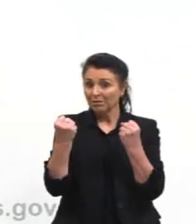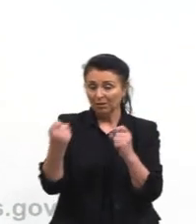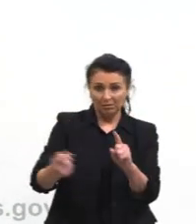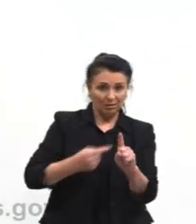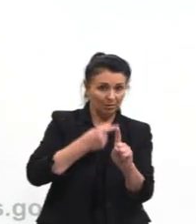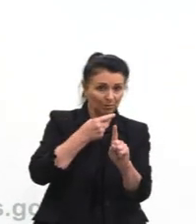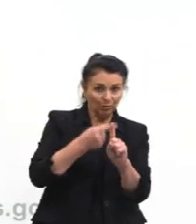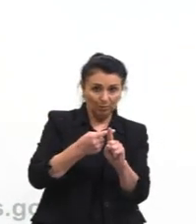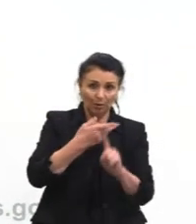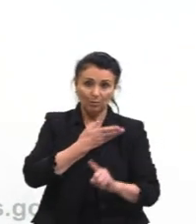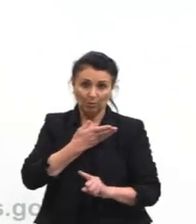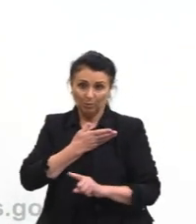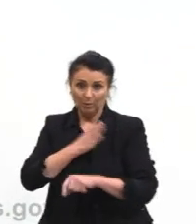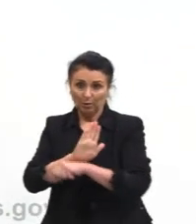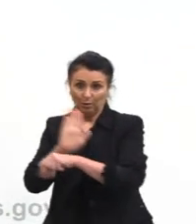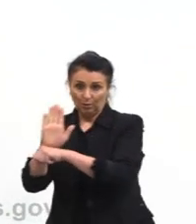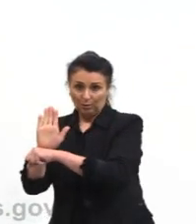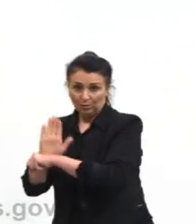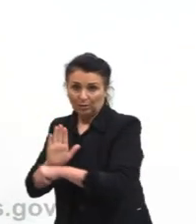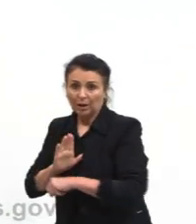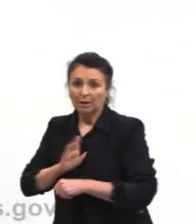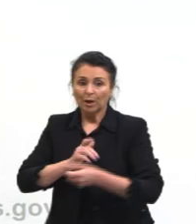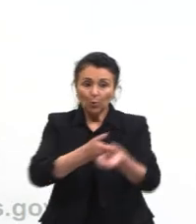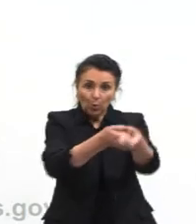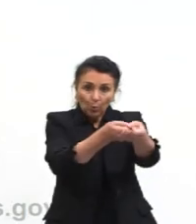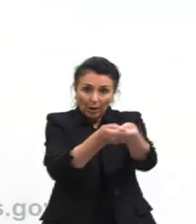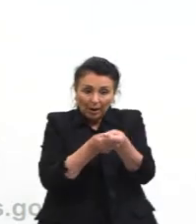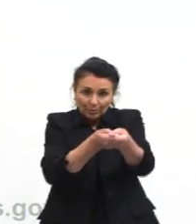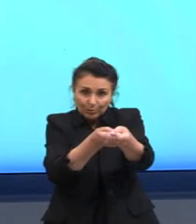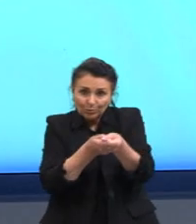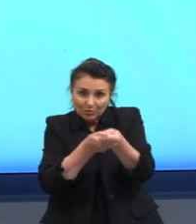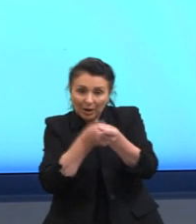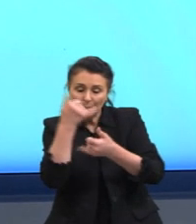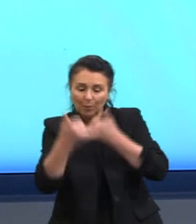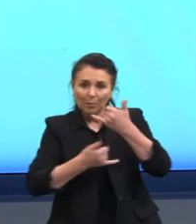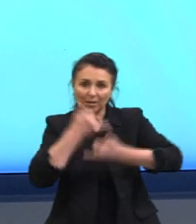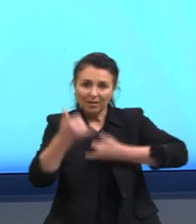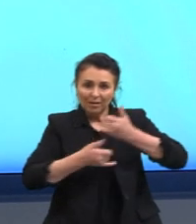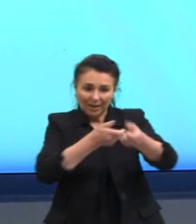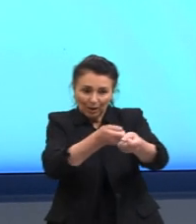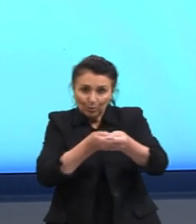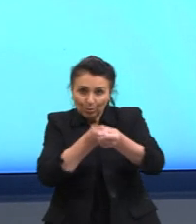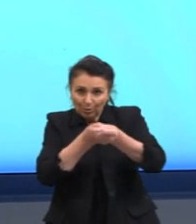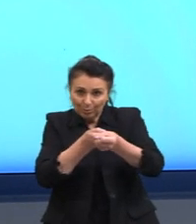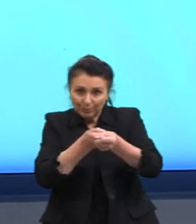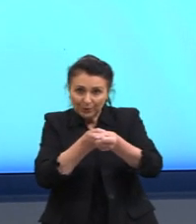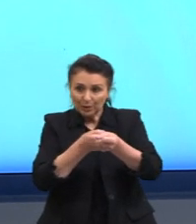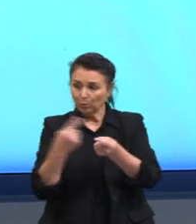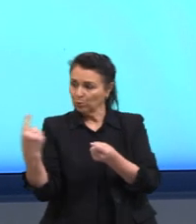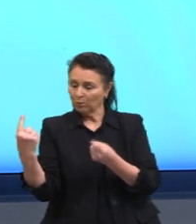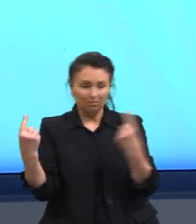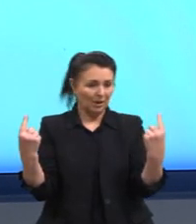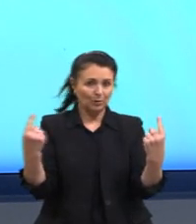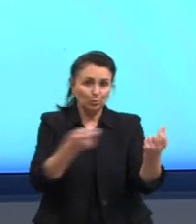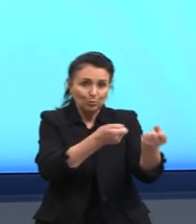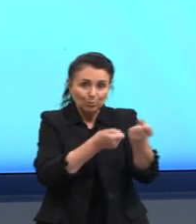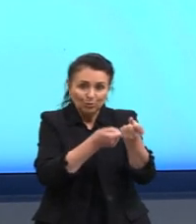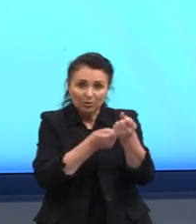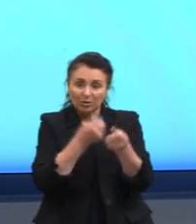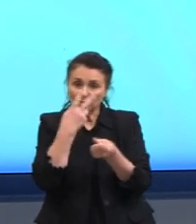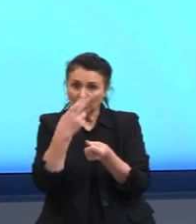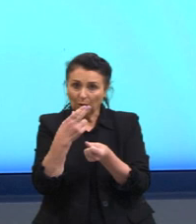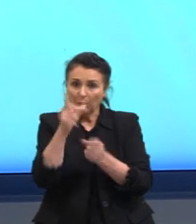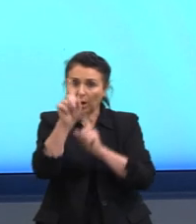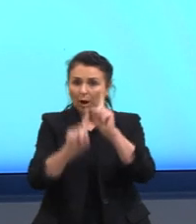Aqui, a gente pode ter o caso do cabo de guerra. O acontece na brincadeira do cabo de guerra? A gente vai ter algumas